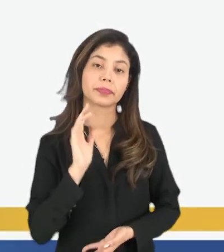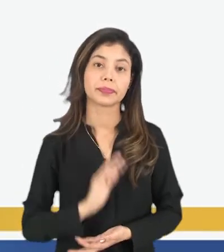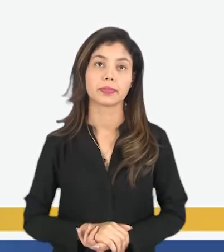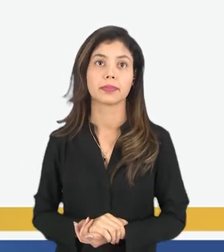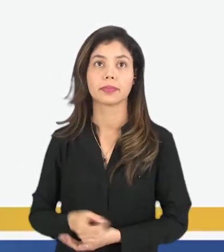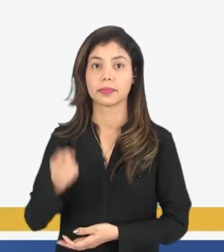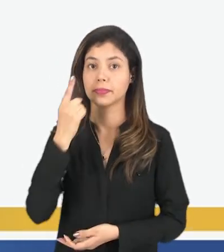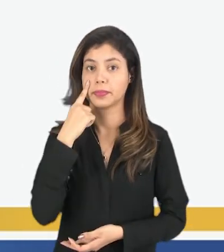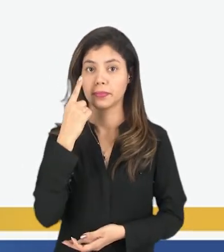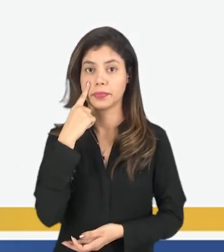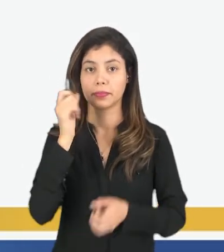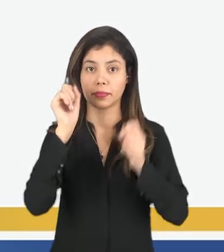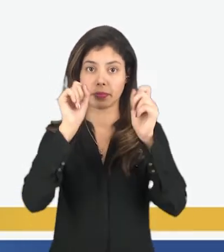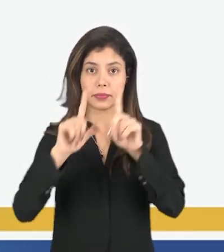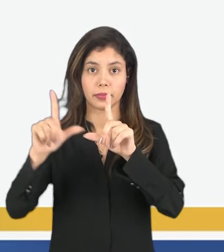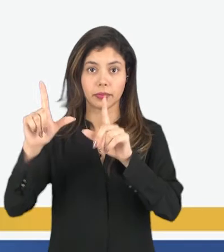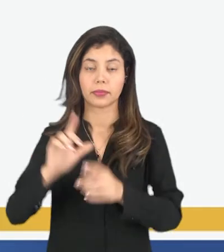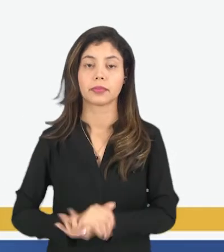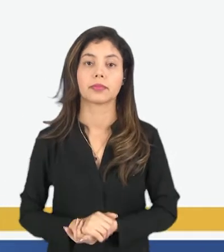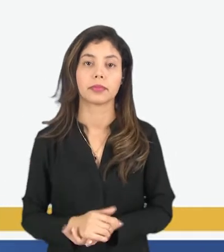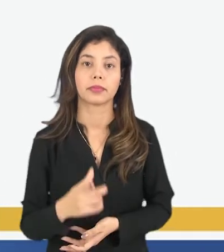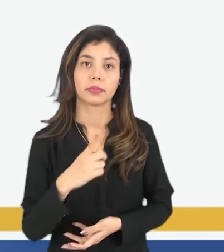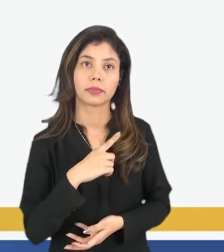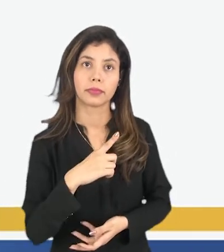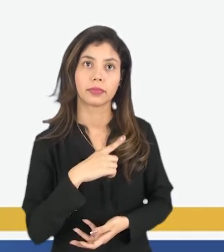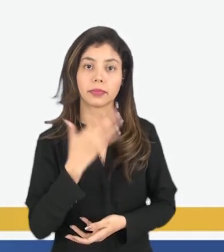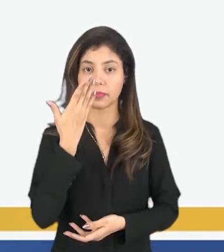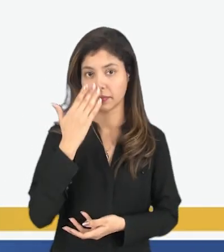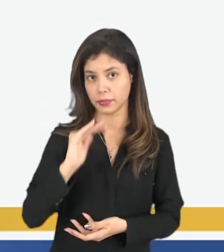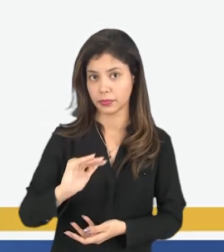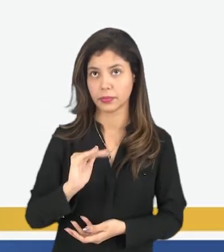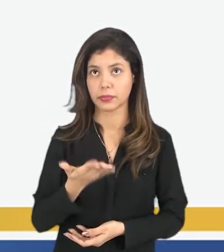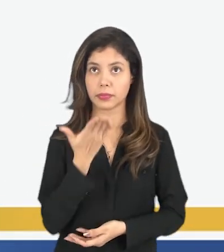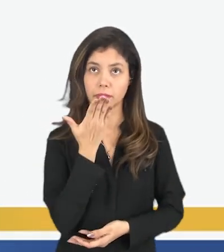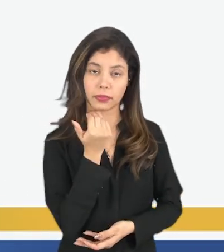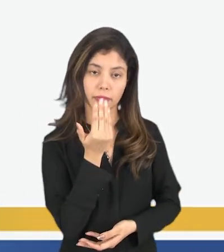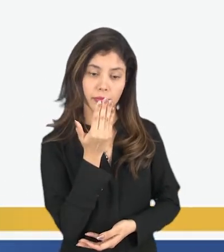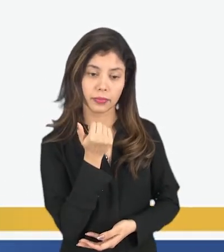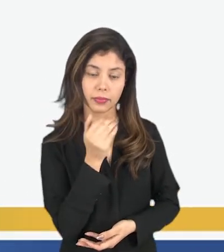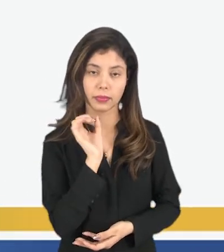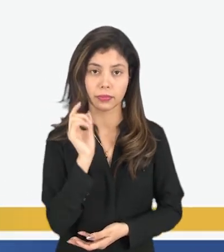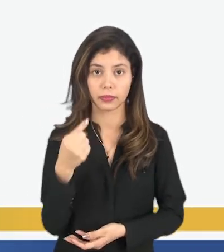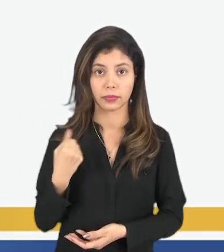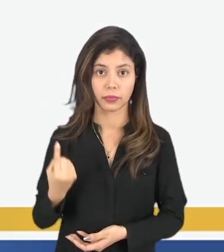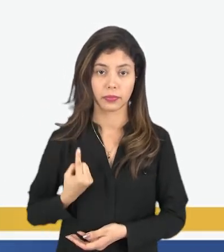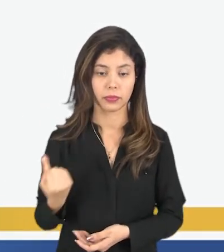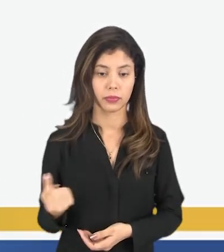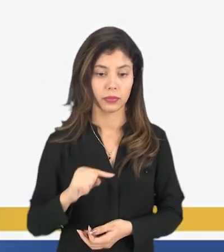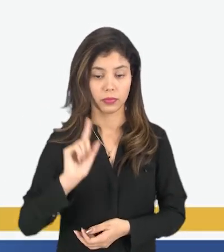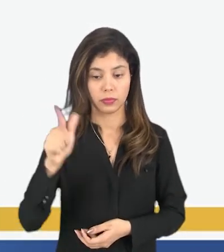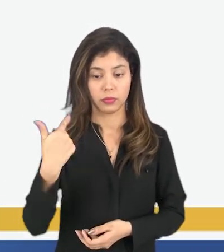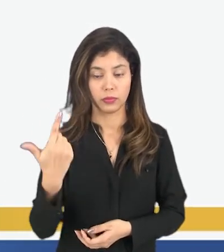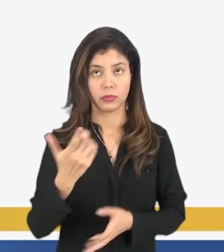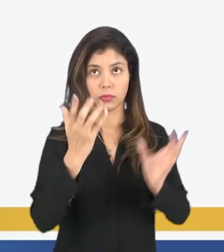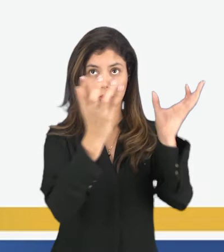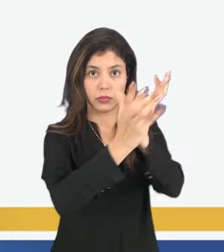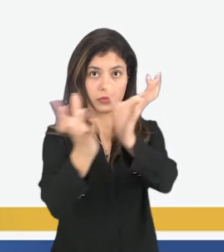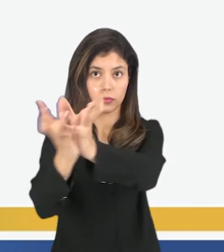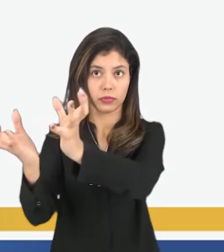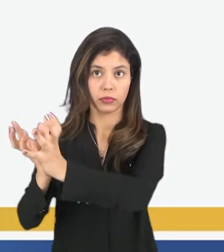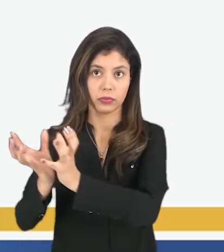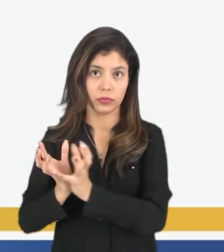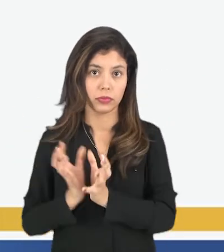lá. Observar a imagem. Nós temos uma criança lanchando sozinha e várias outras crianças em grupo.